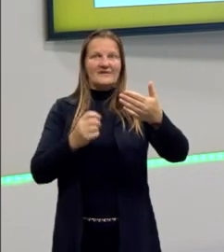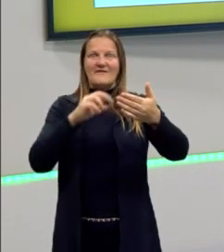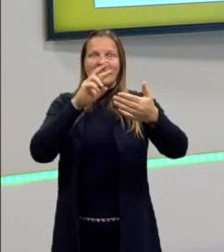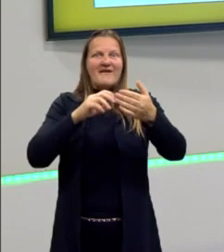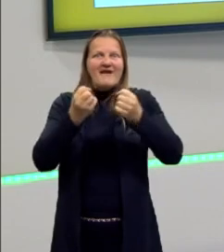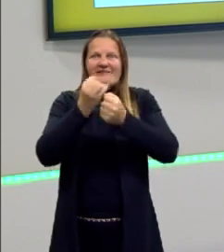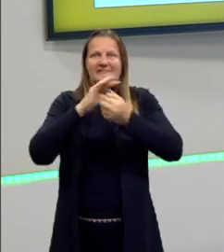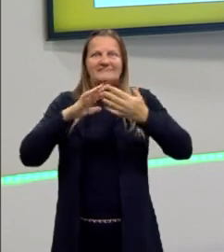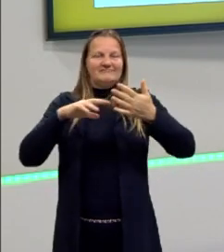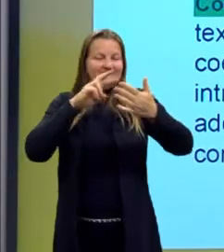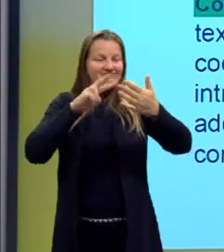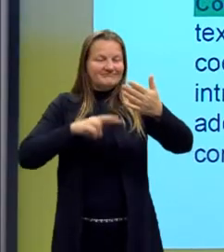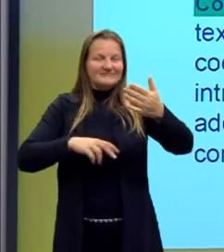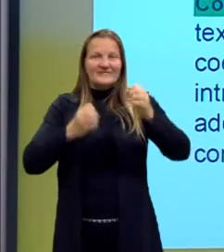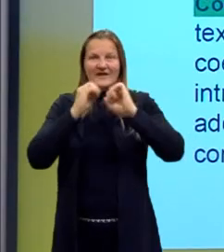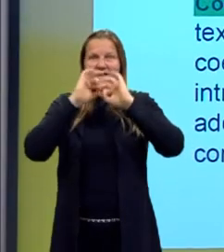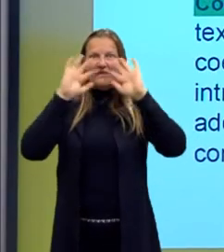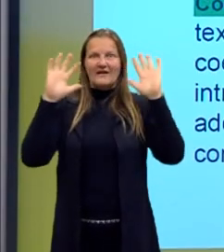Ora,